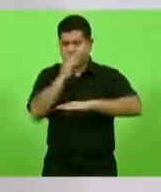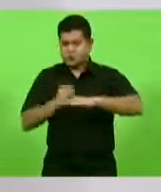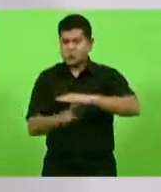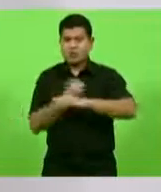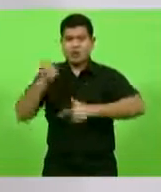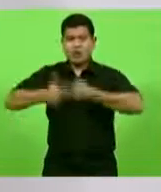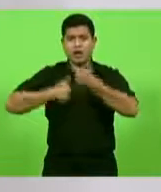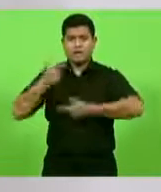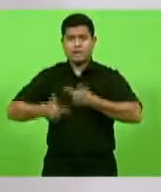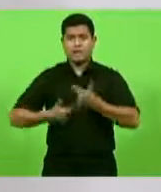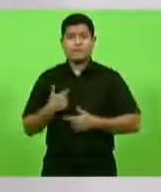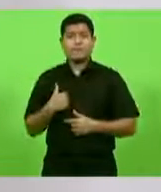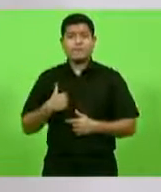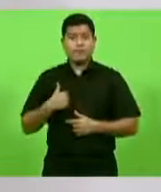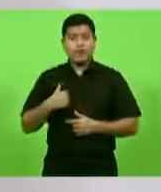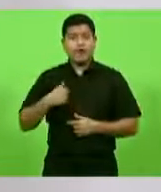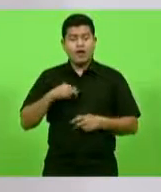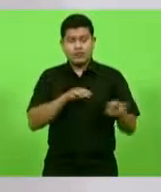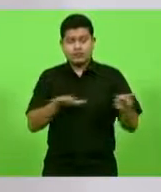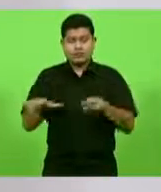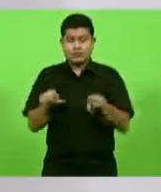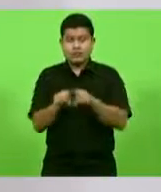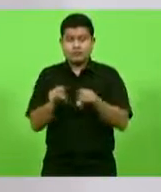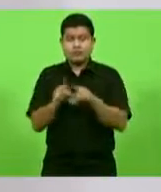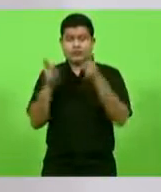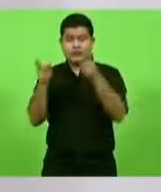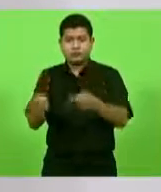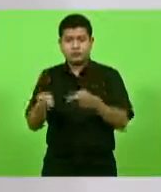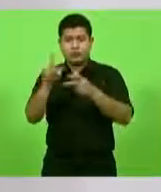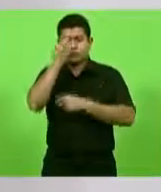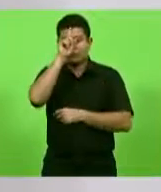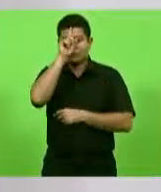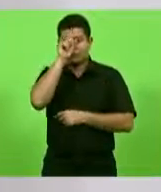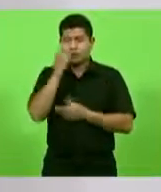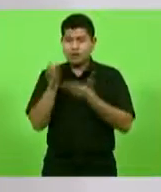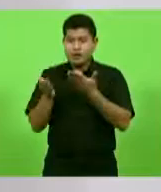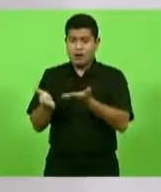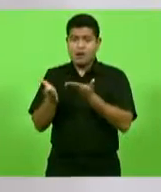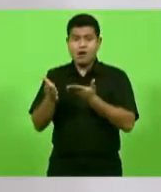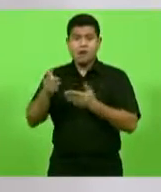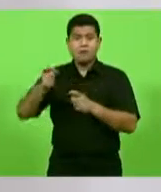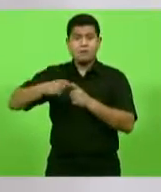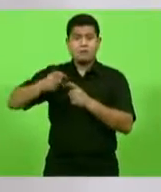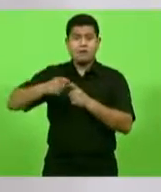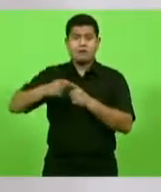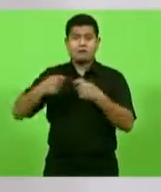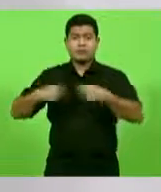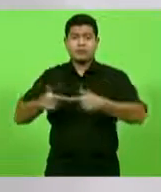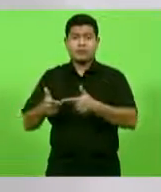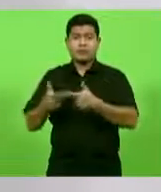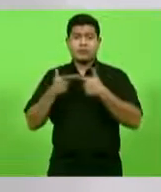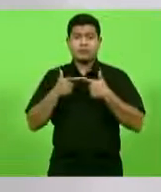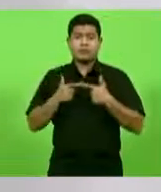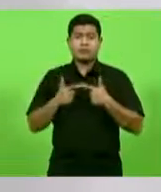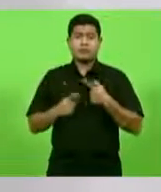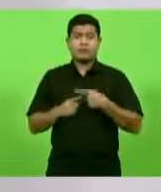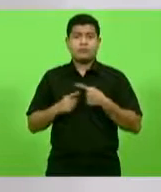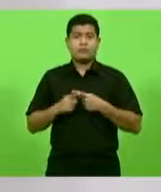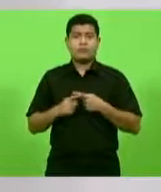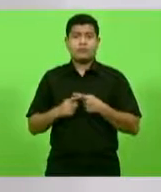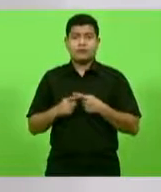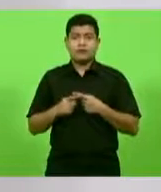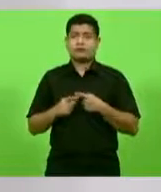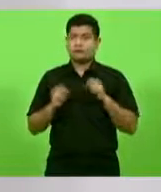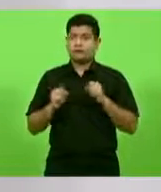num hospital onde o diretor disse, o médico teve que agora se licenciar só pelo de ter a própria